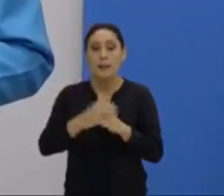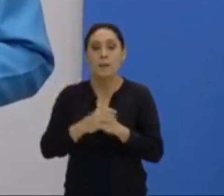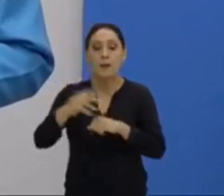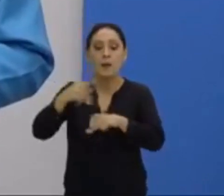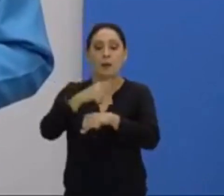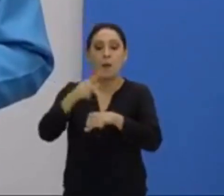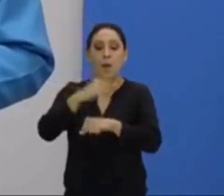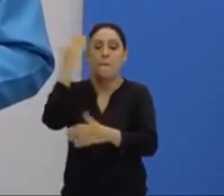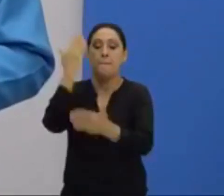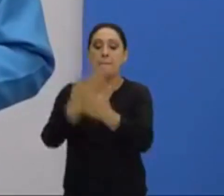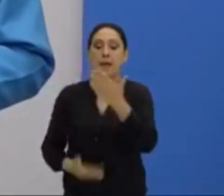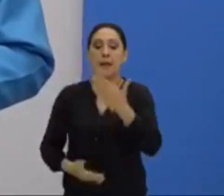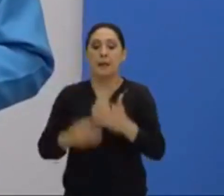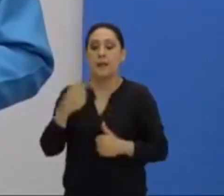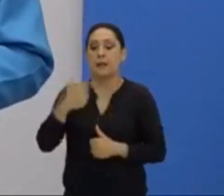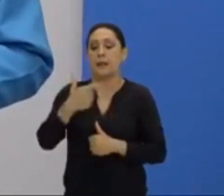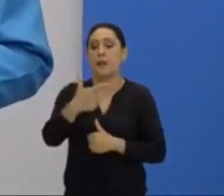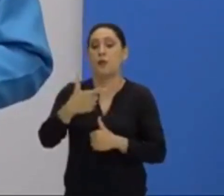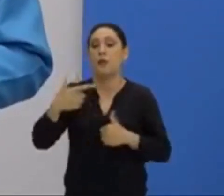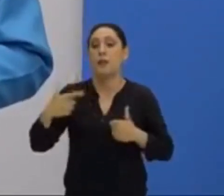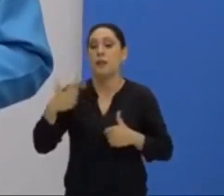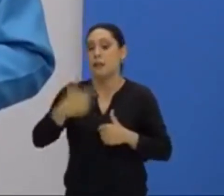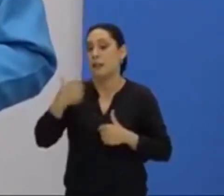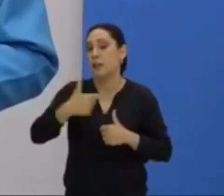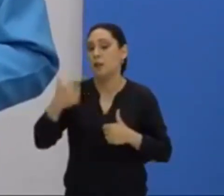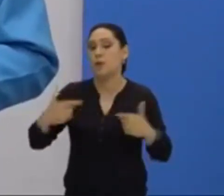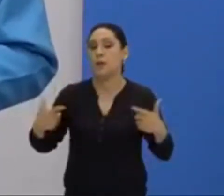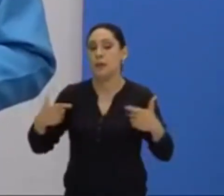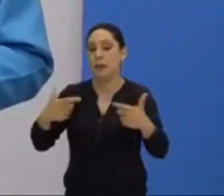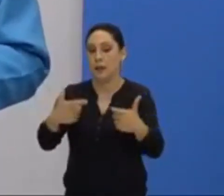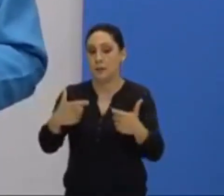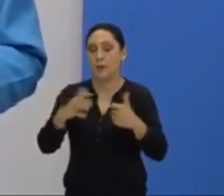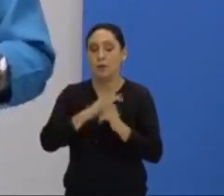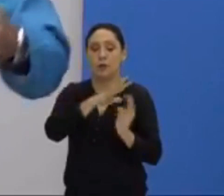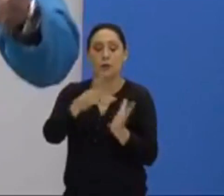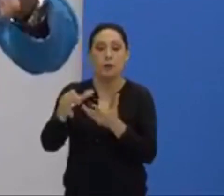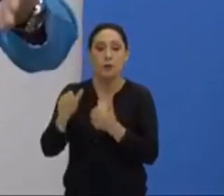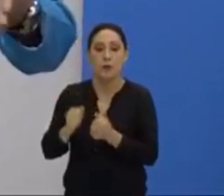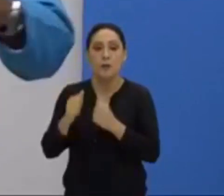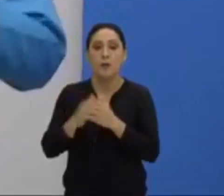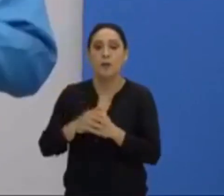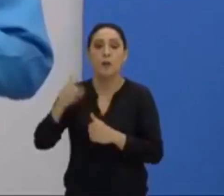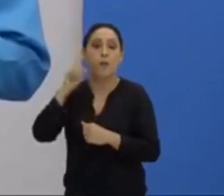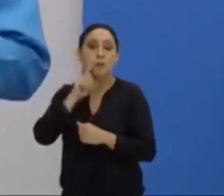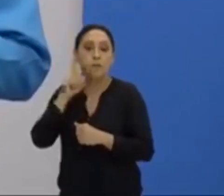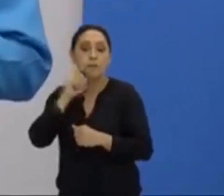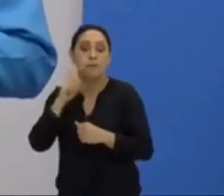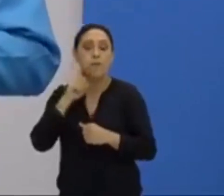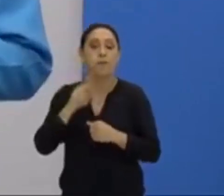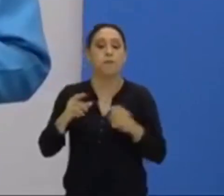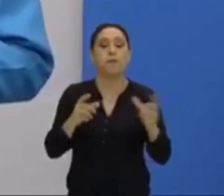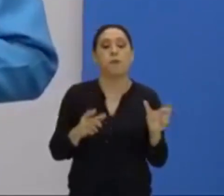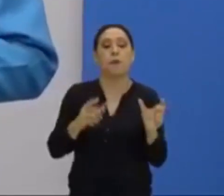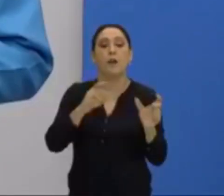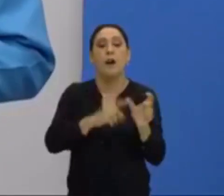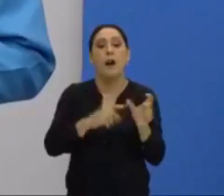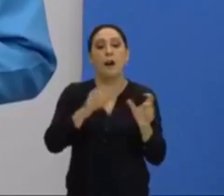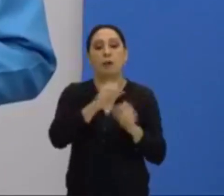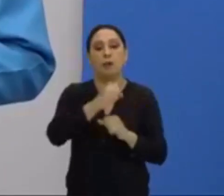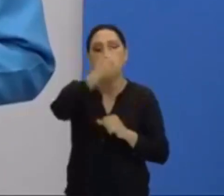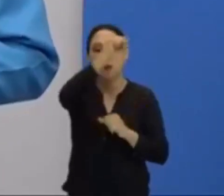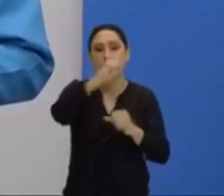perdedora da Segunda Guerra Mundial. Os Estados Unidos e a União Soviética se lançaram na Segunda Guerra Mundial para